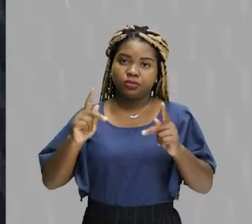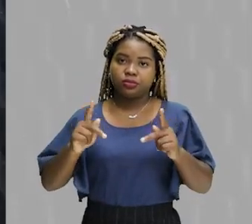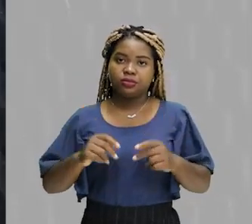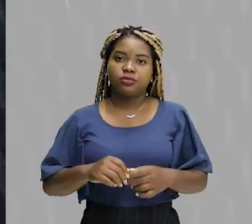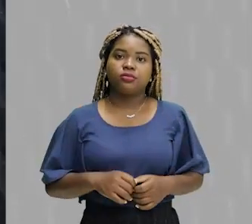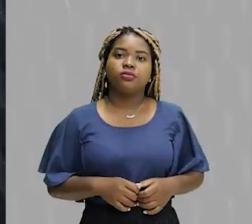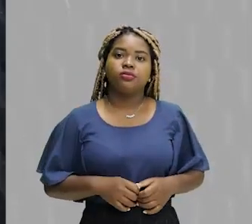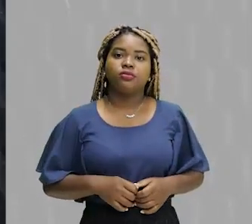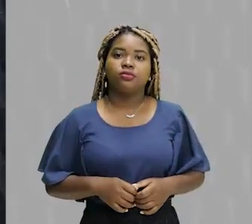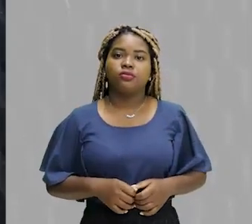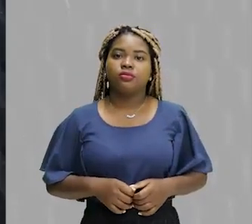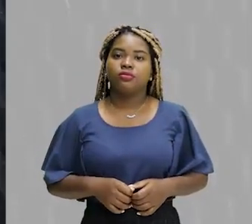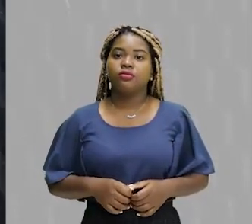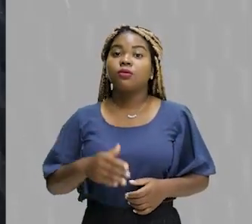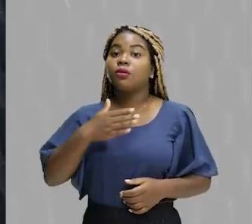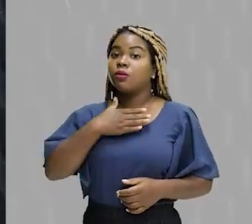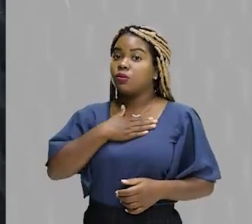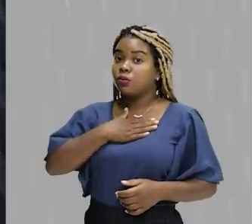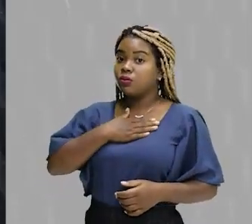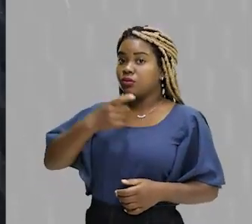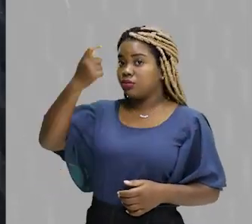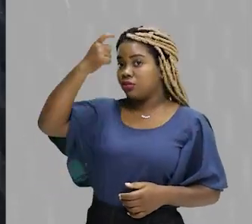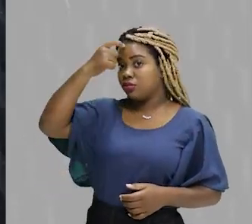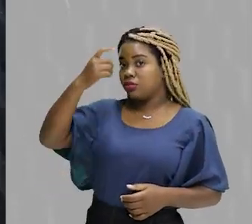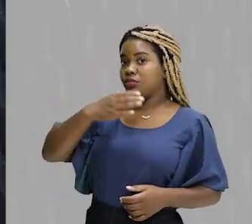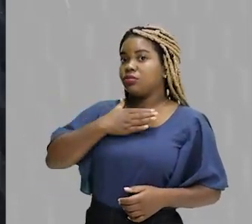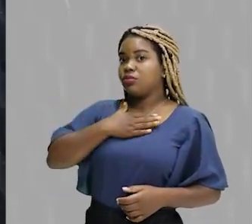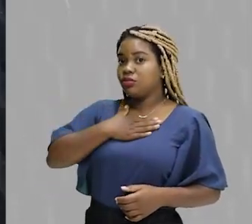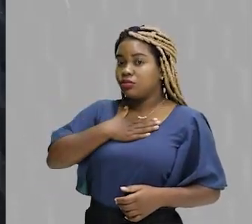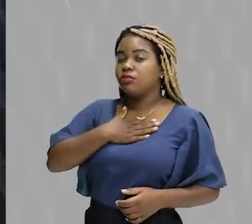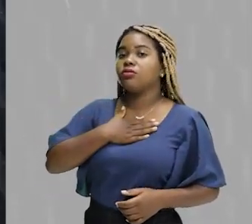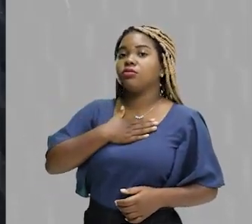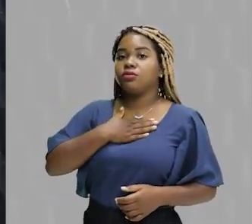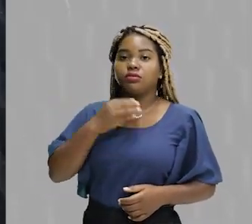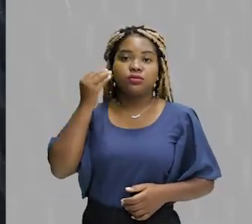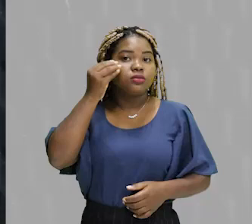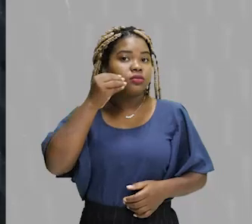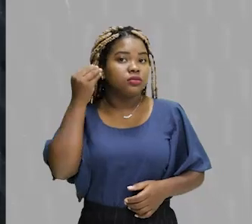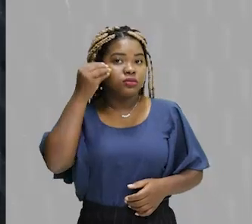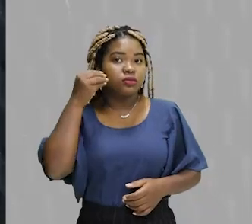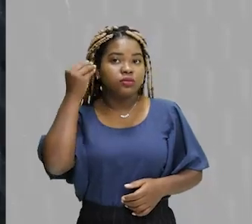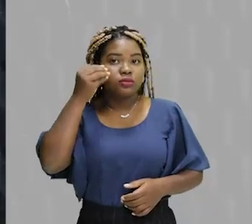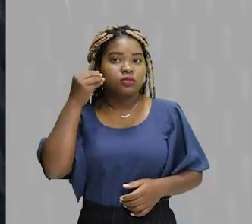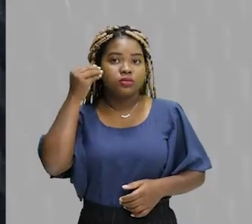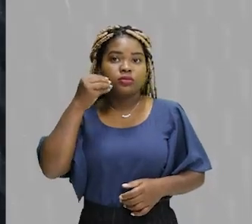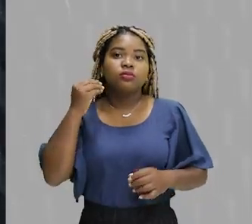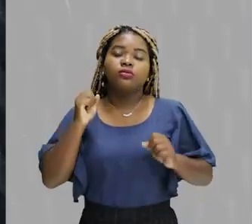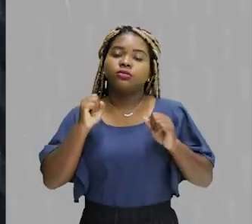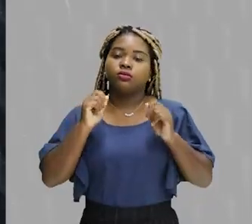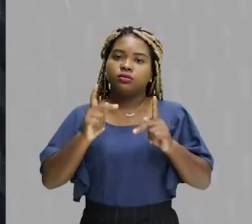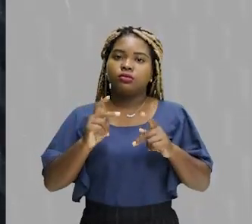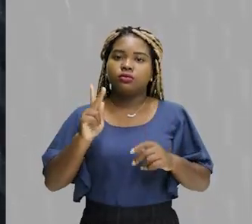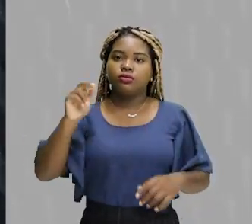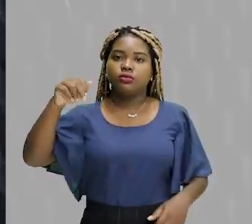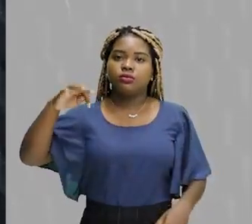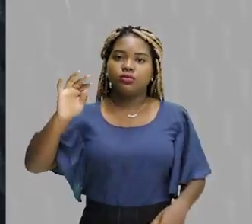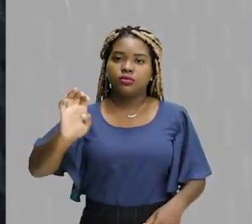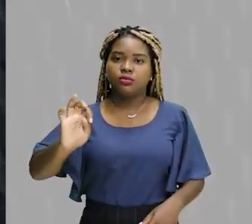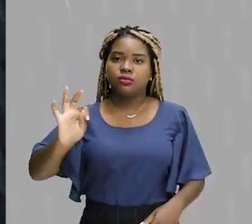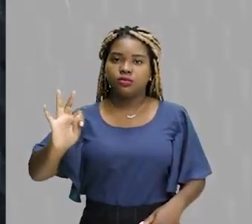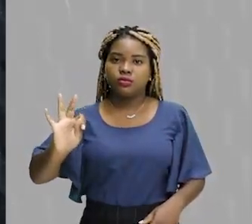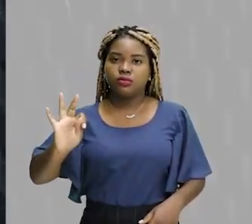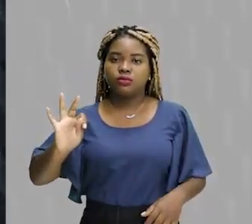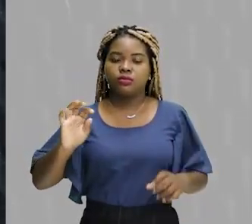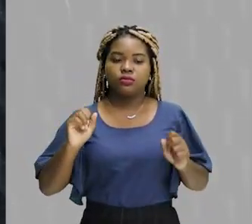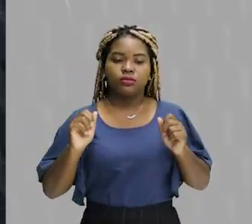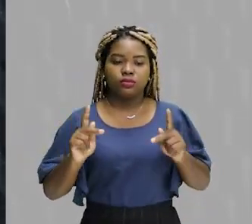Juízo de gosto. Perfeito? Ok? Tente entender como juízo de gosto na condição kantiana do juízo estético.